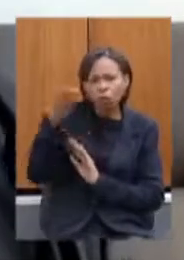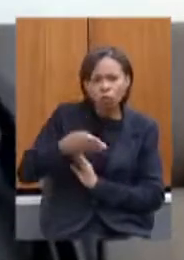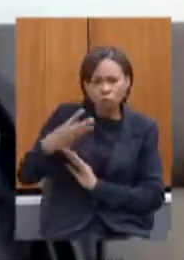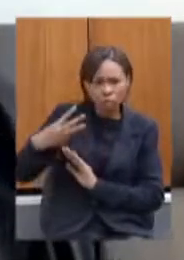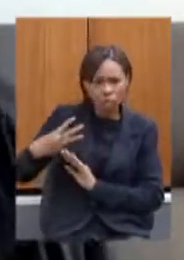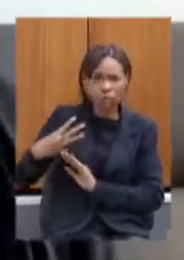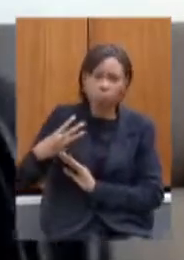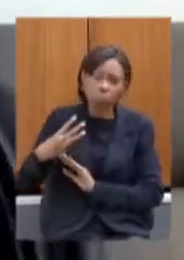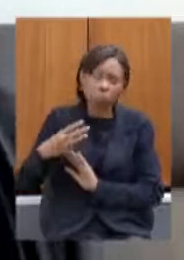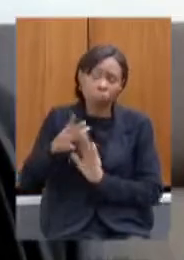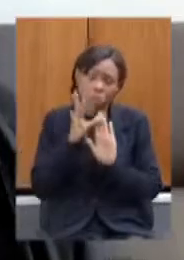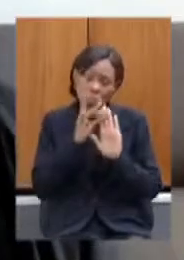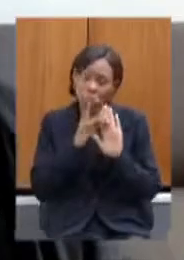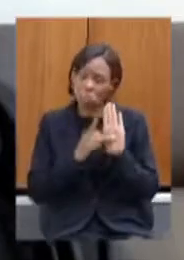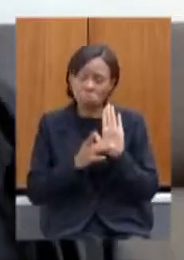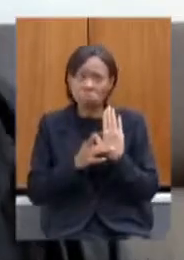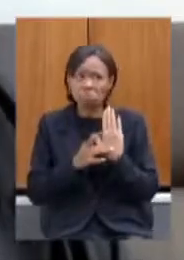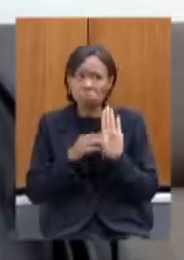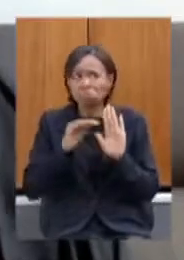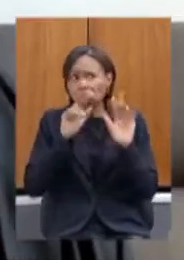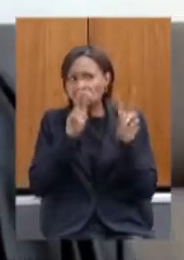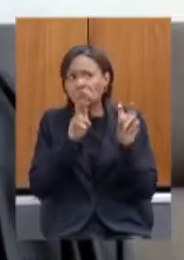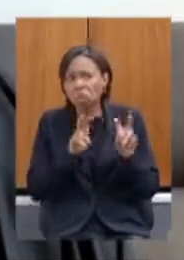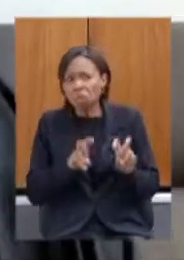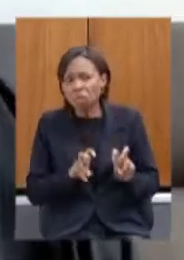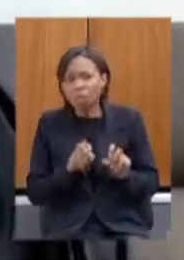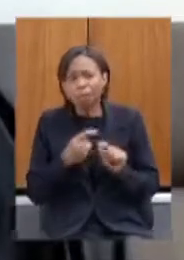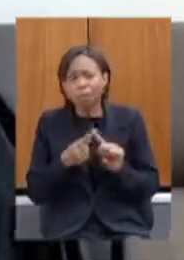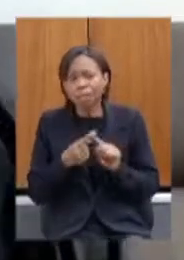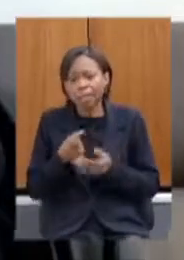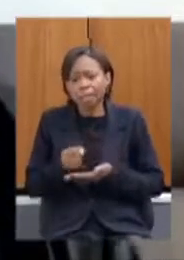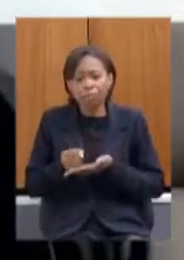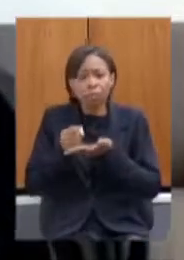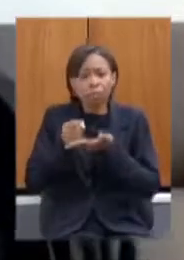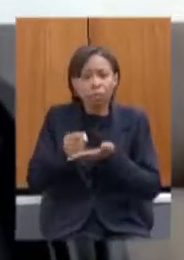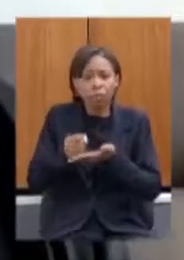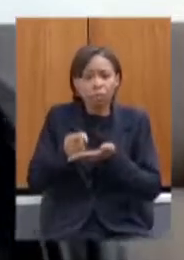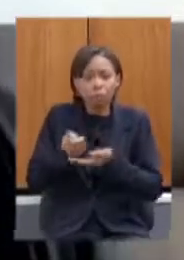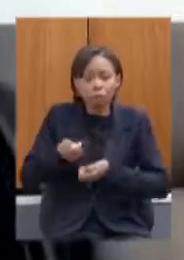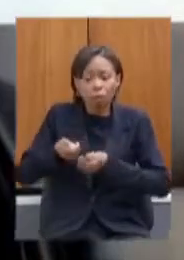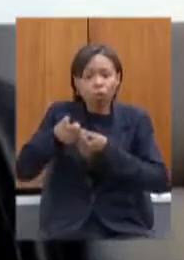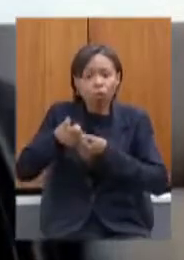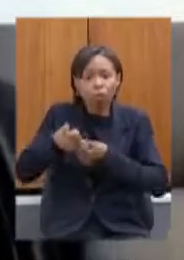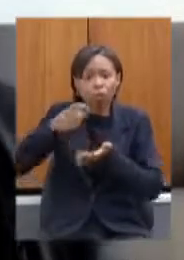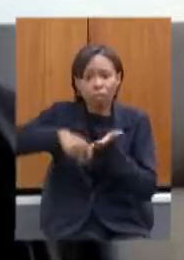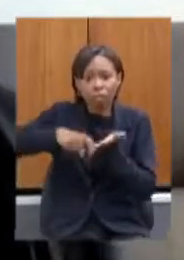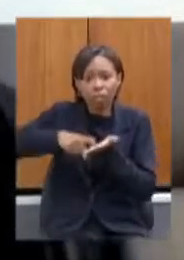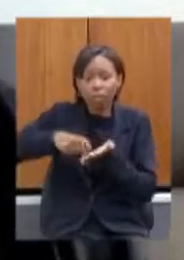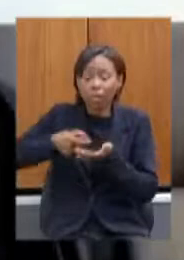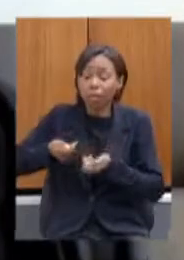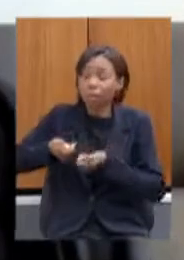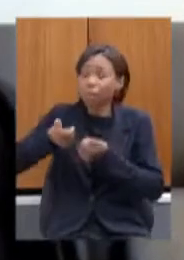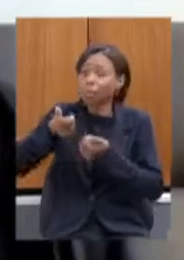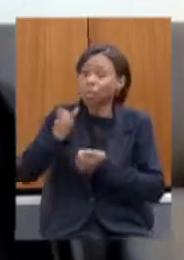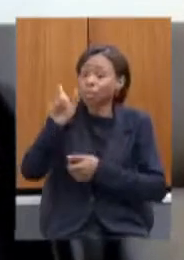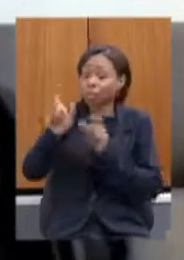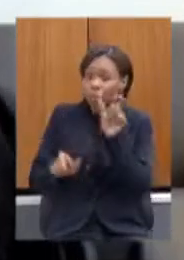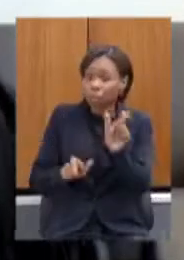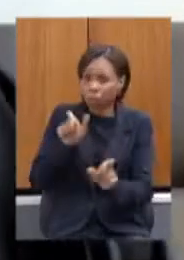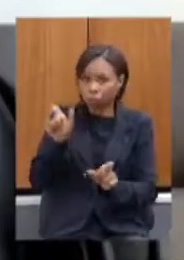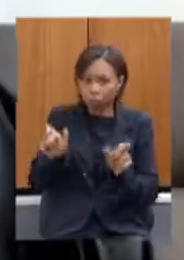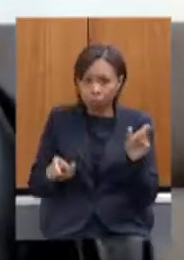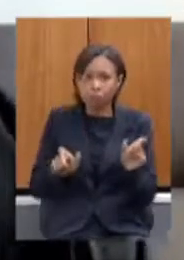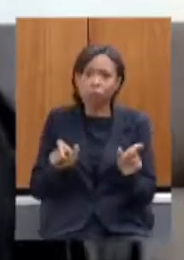da pauta os benefícios fiscais seriam dados aquilo que realmente fosse fruto de